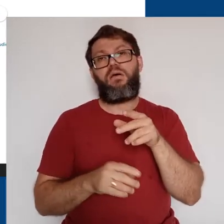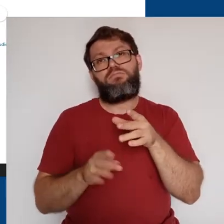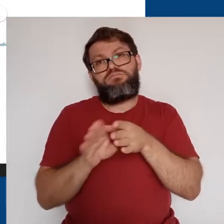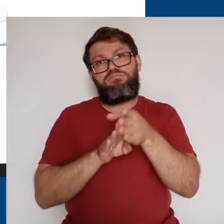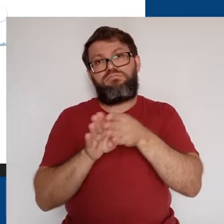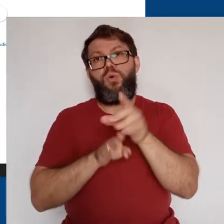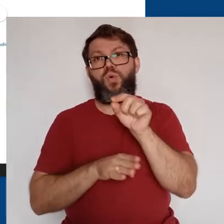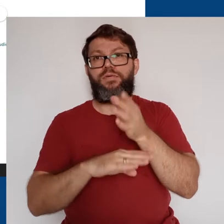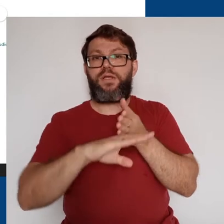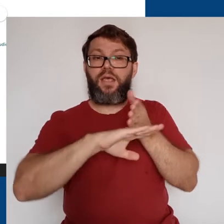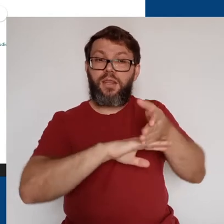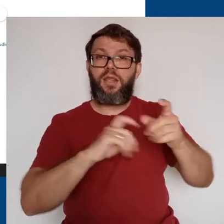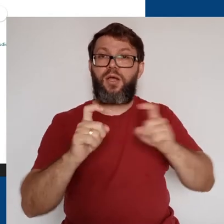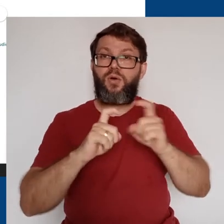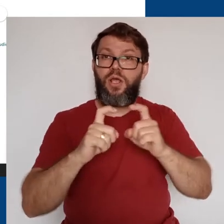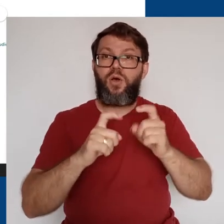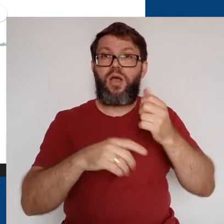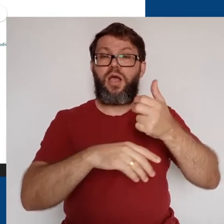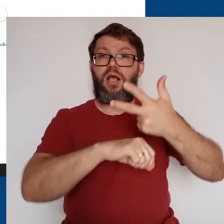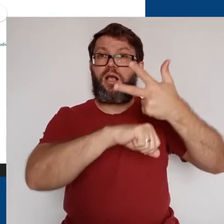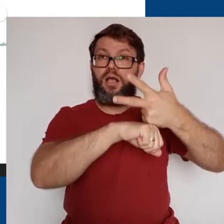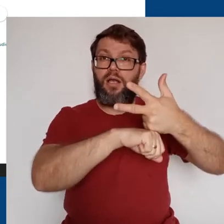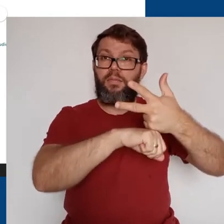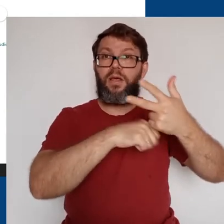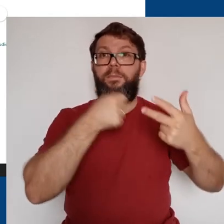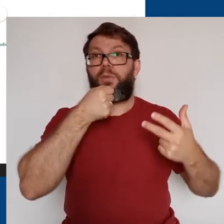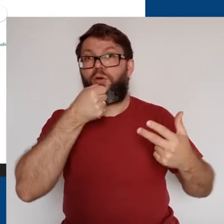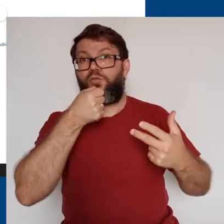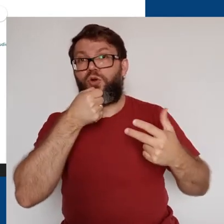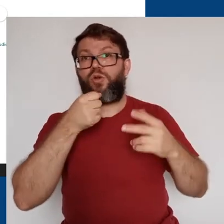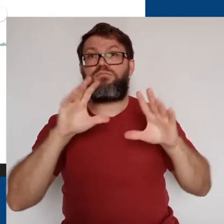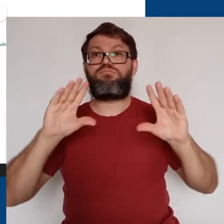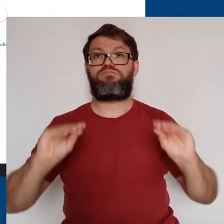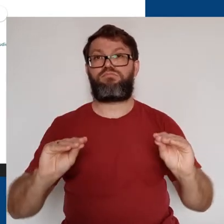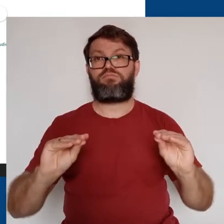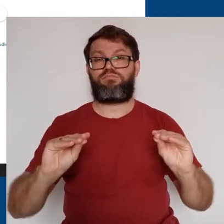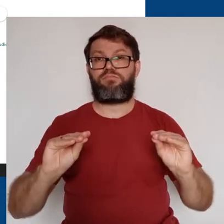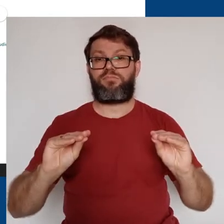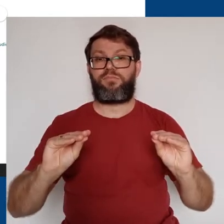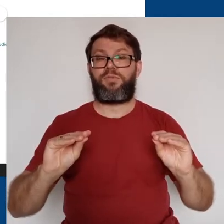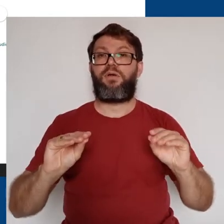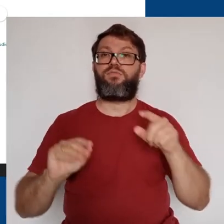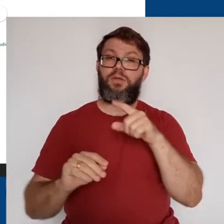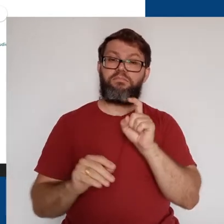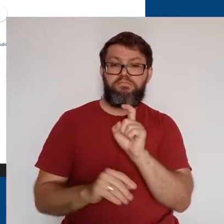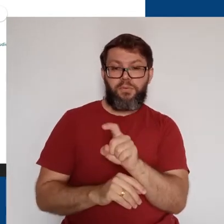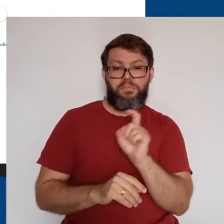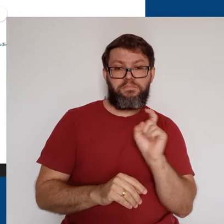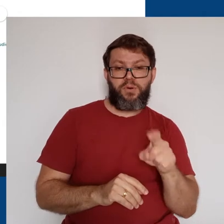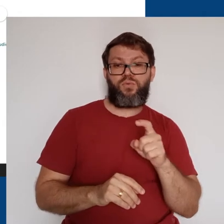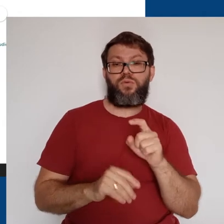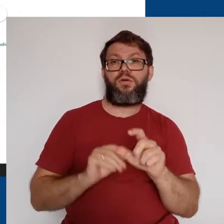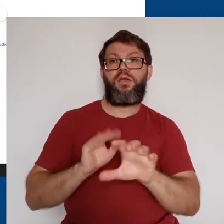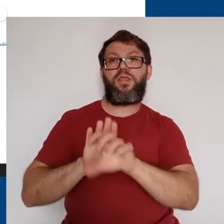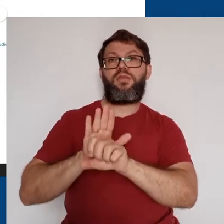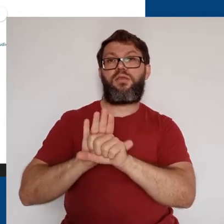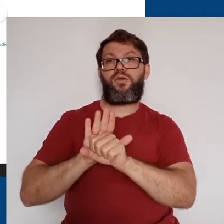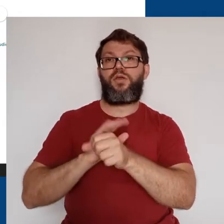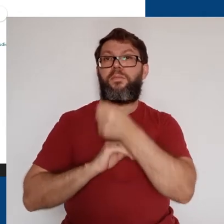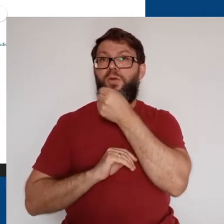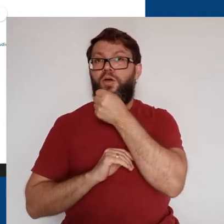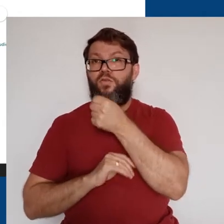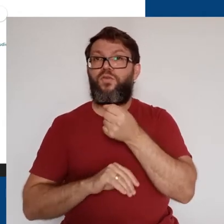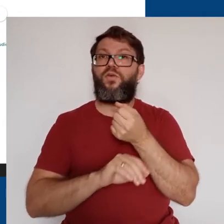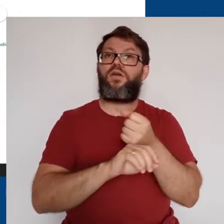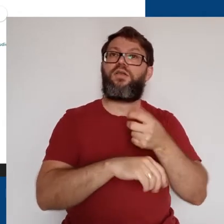É recomendado que você entre na reunião com a câmera e o microfone desligados. Para isso, clicamos